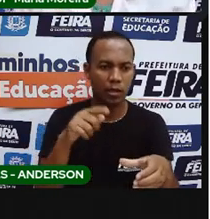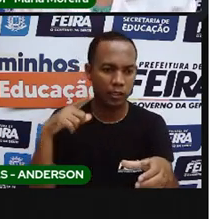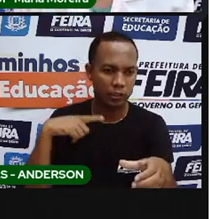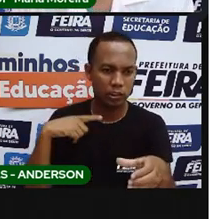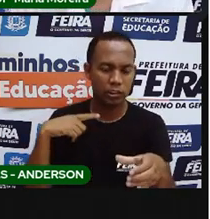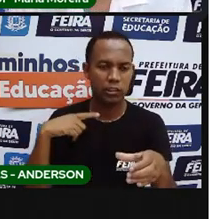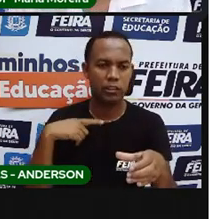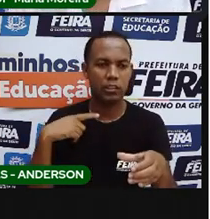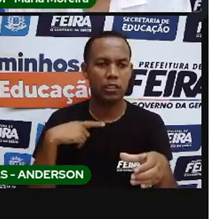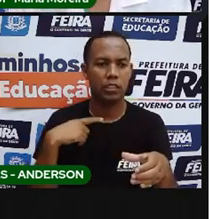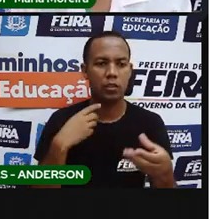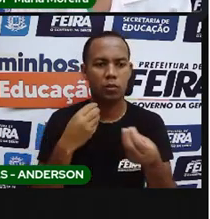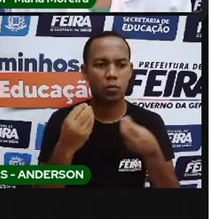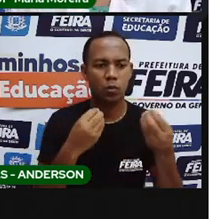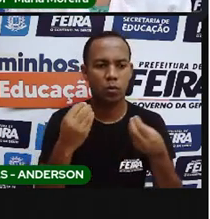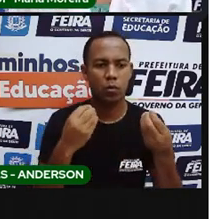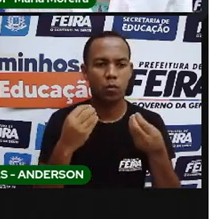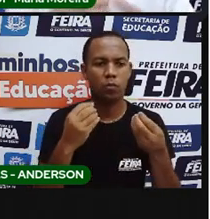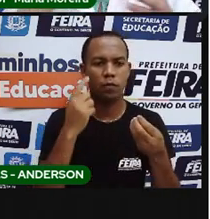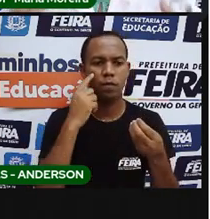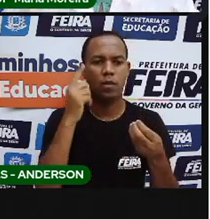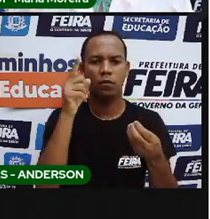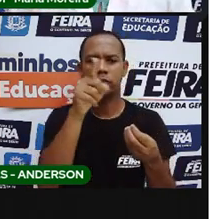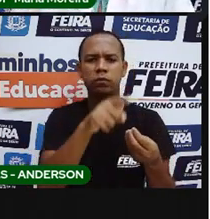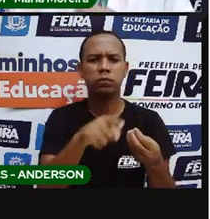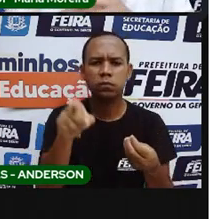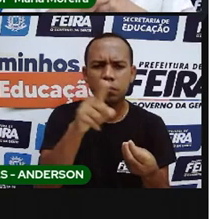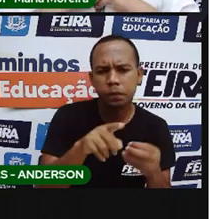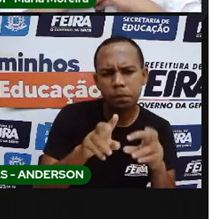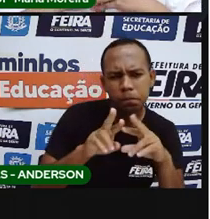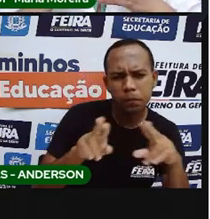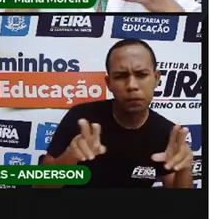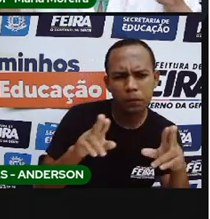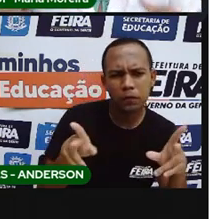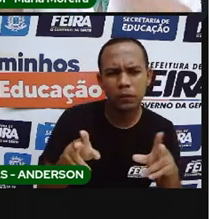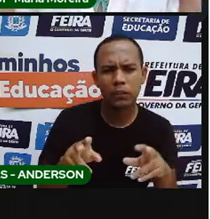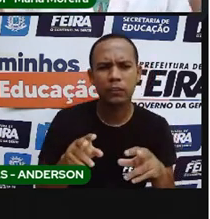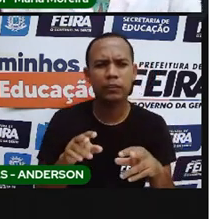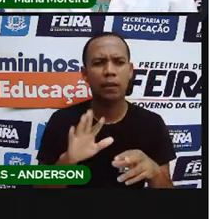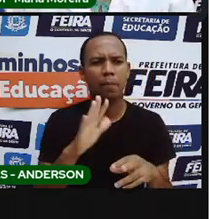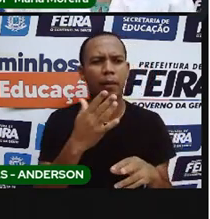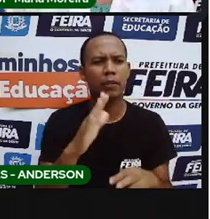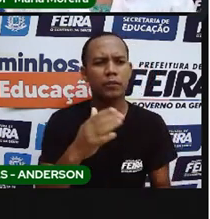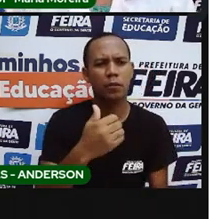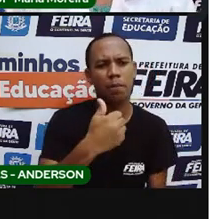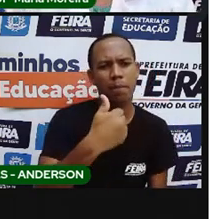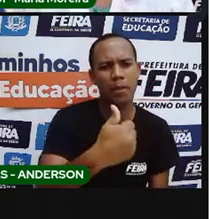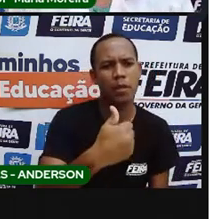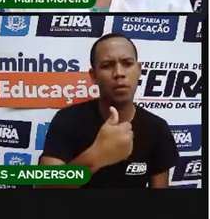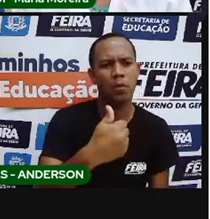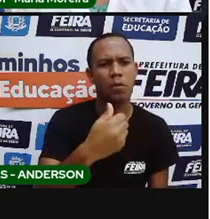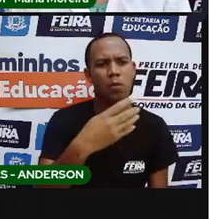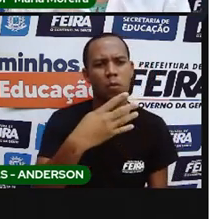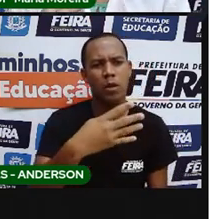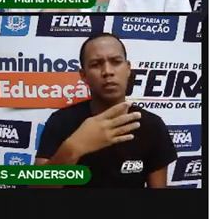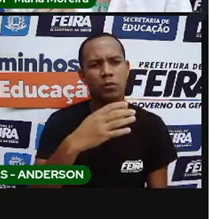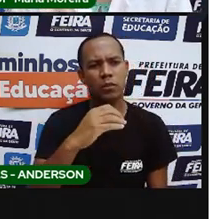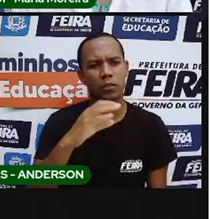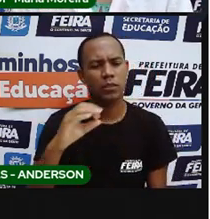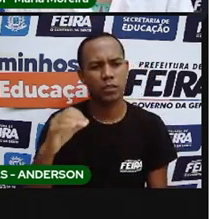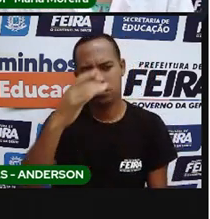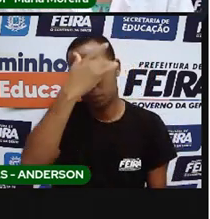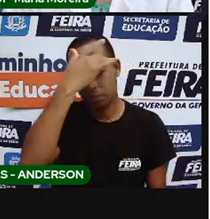a sua característica, né? E juntando esses 1400 povos, se aproxima a